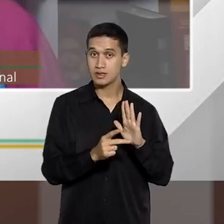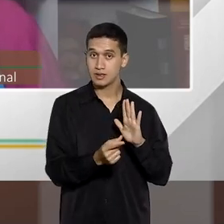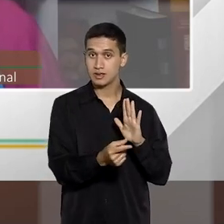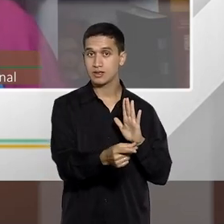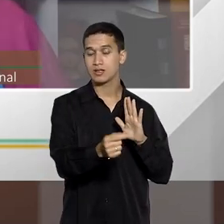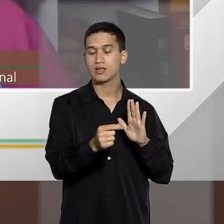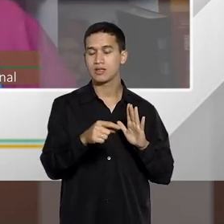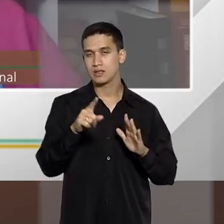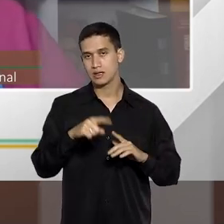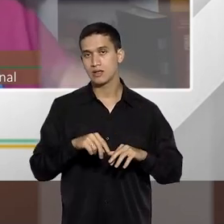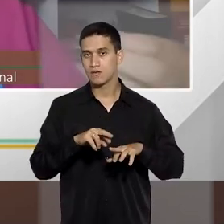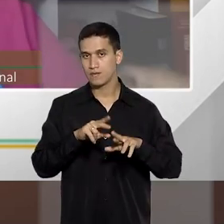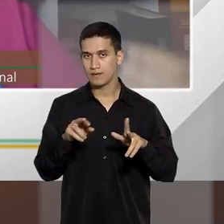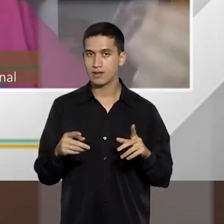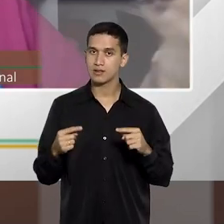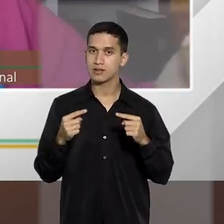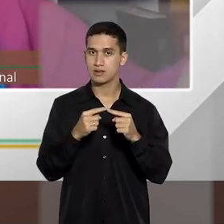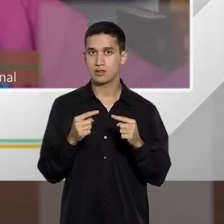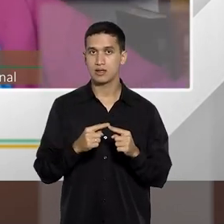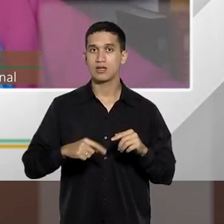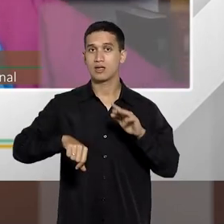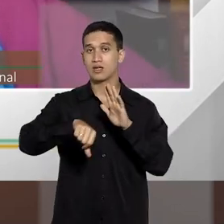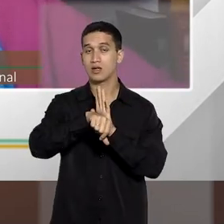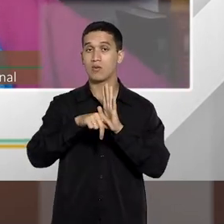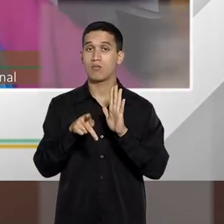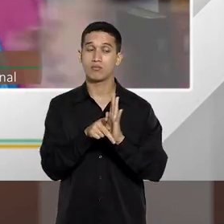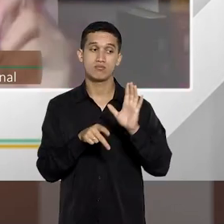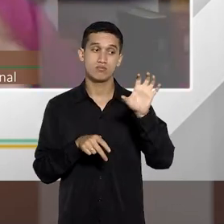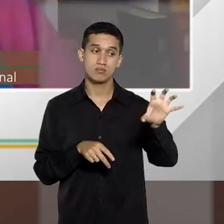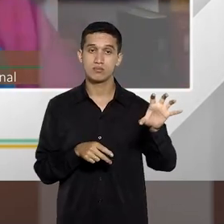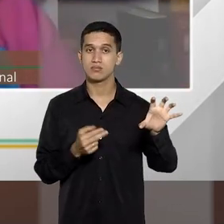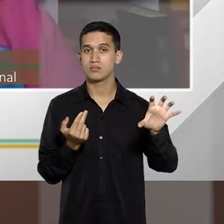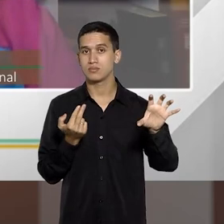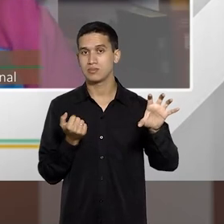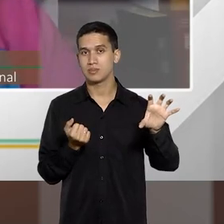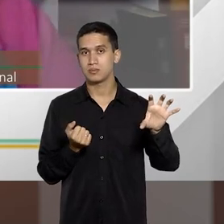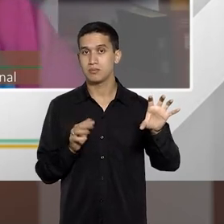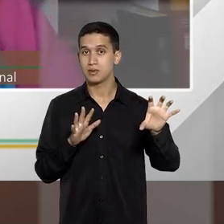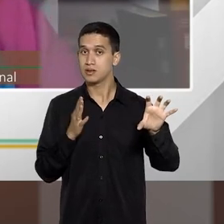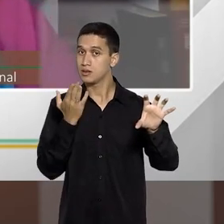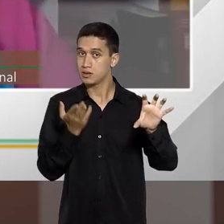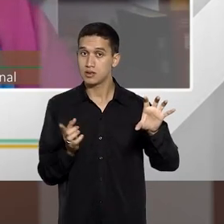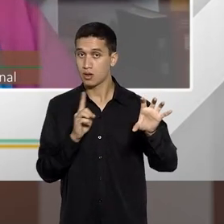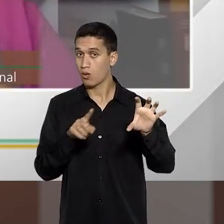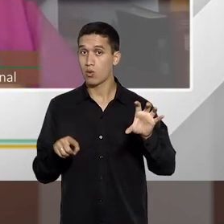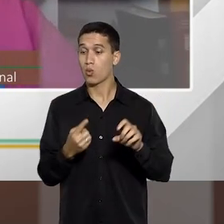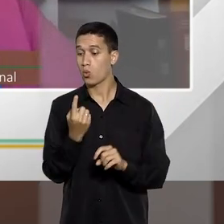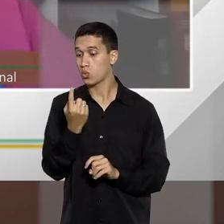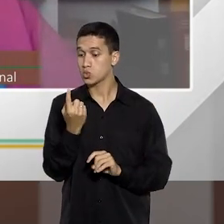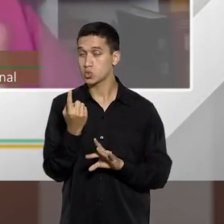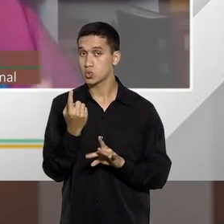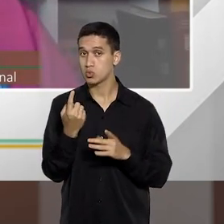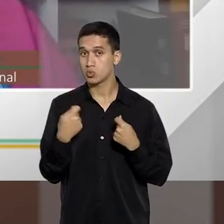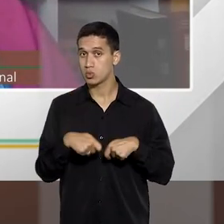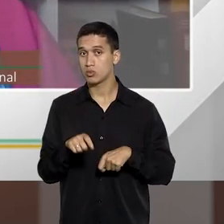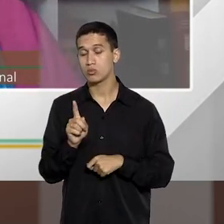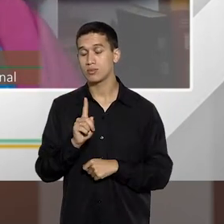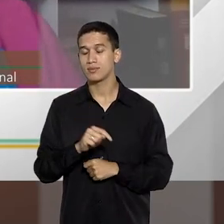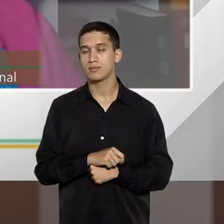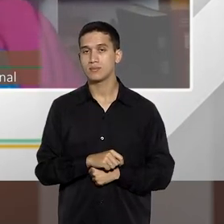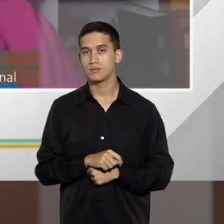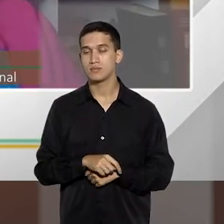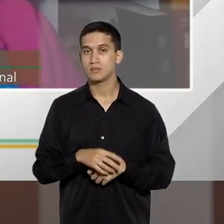é condutas que caracterizem crimes de mesma espécie. Mas esse não é o único requisito. E aí você quer que a gente já